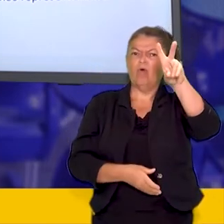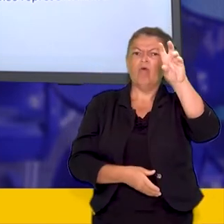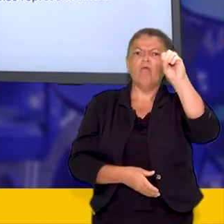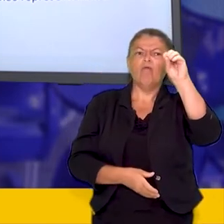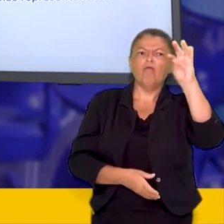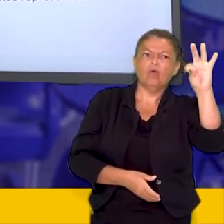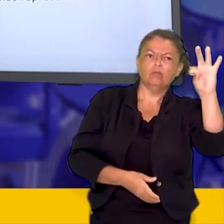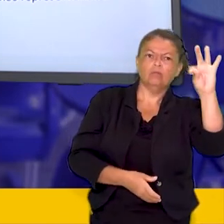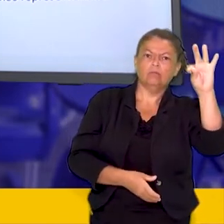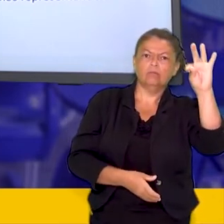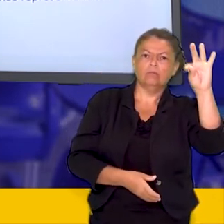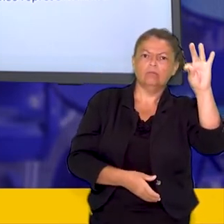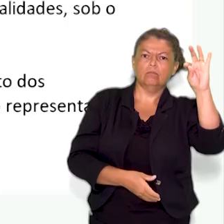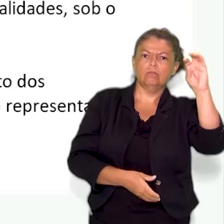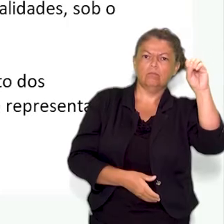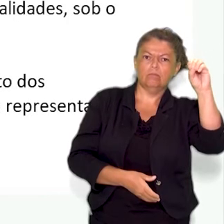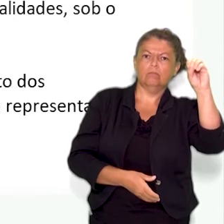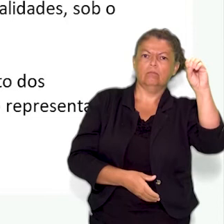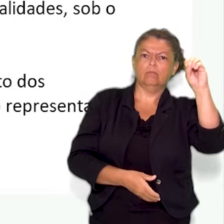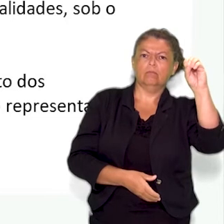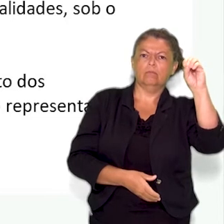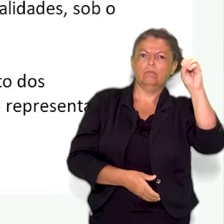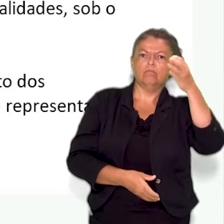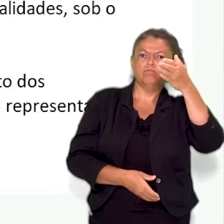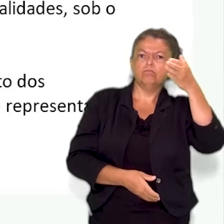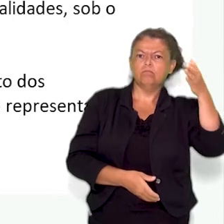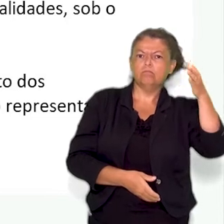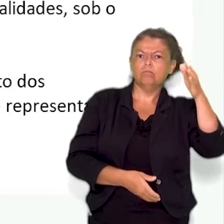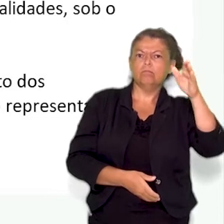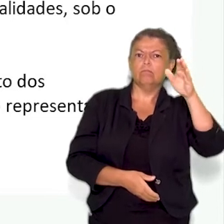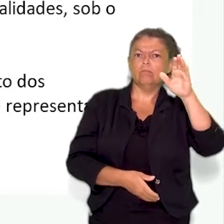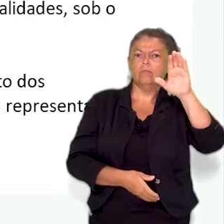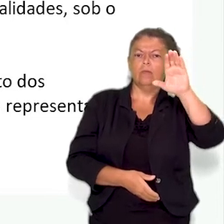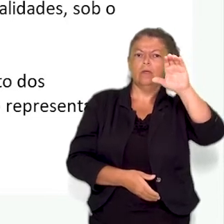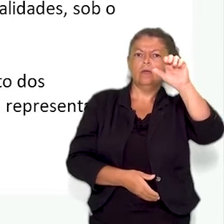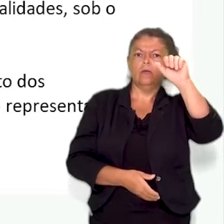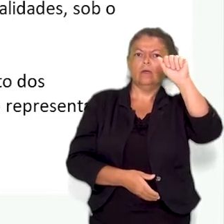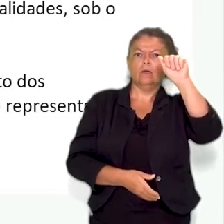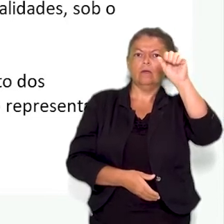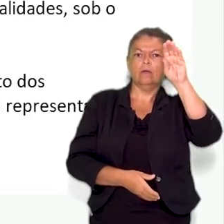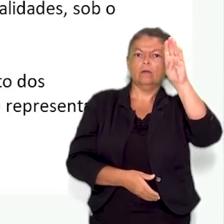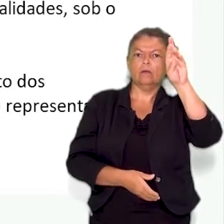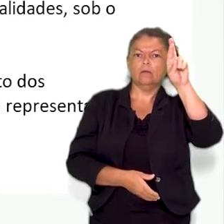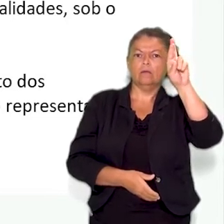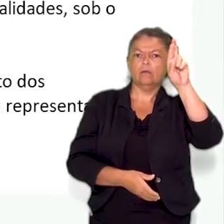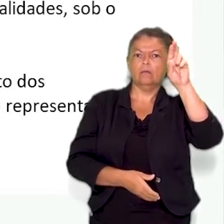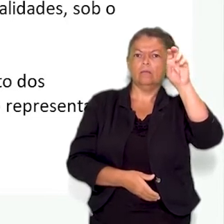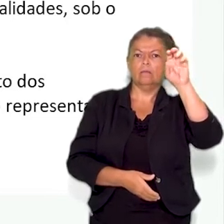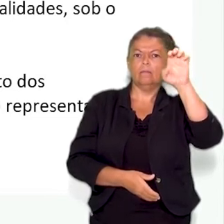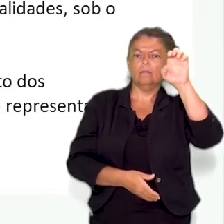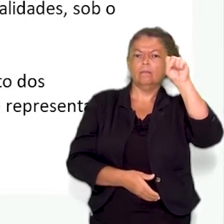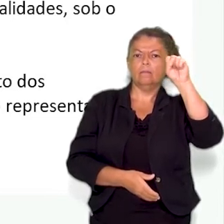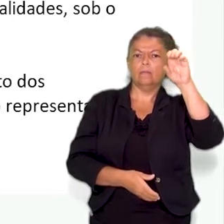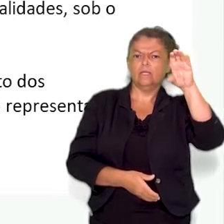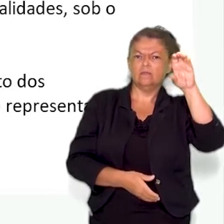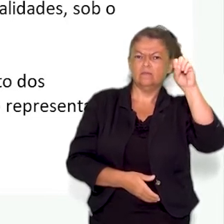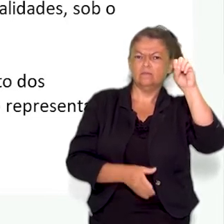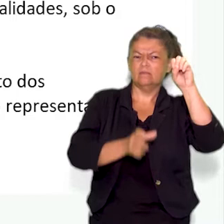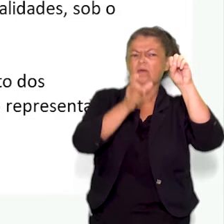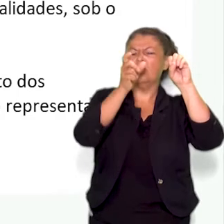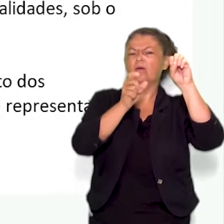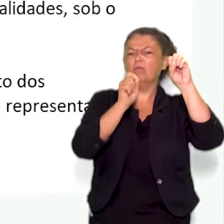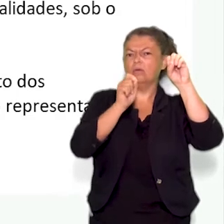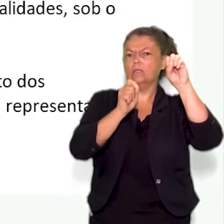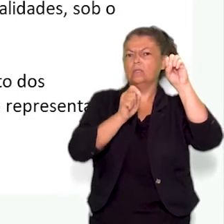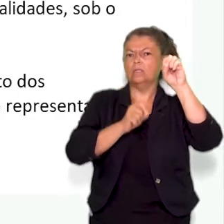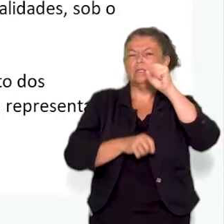falado, tanto discutido na história do Brasil. O voto de cabresto